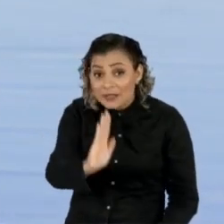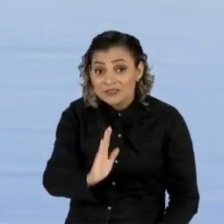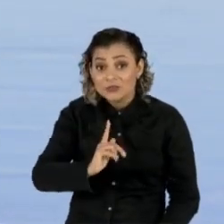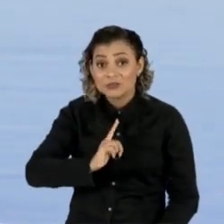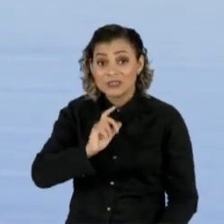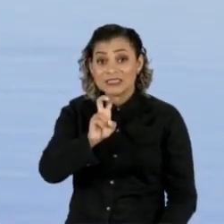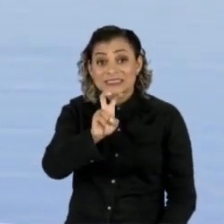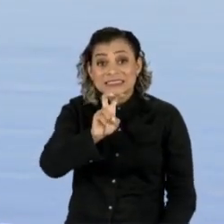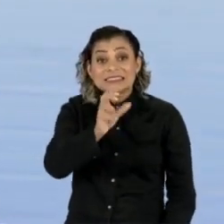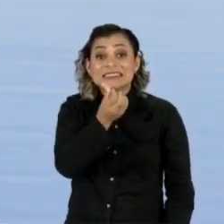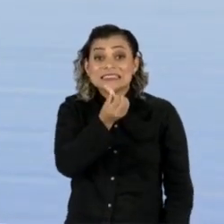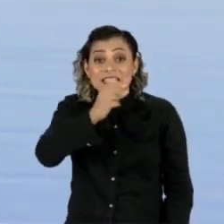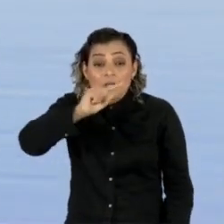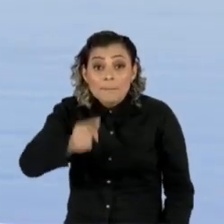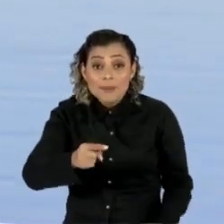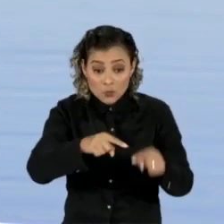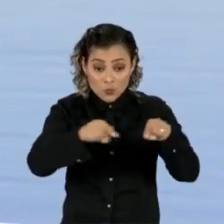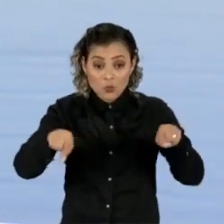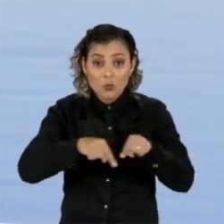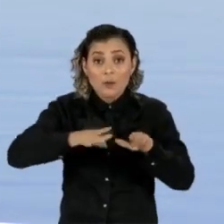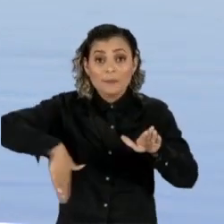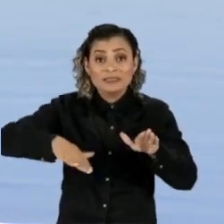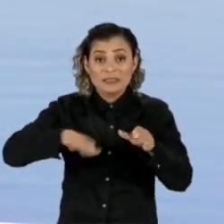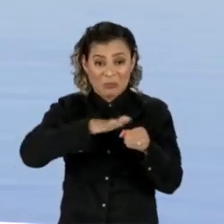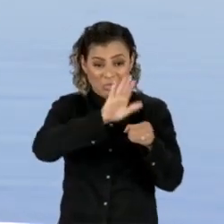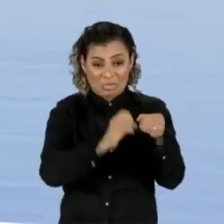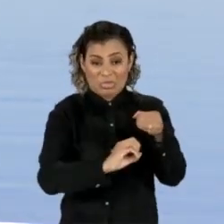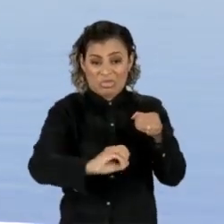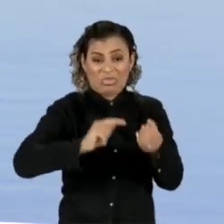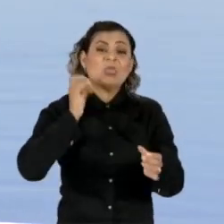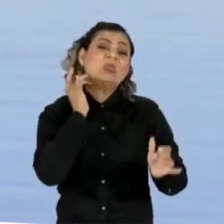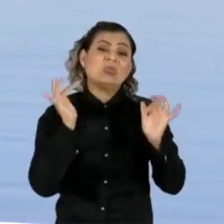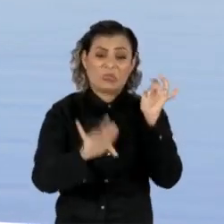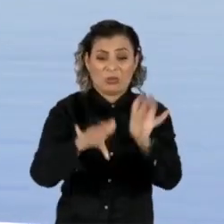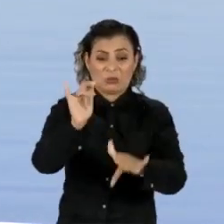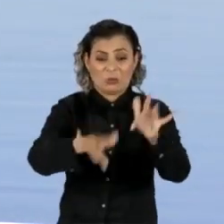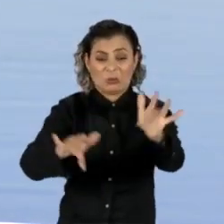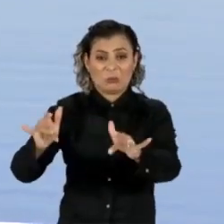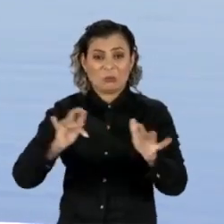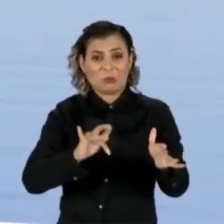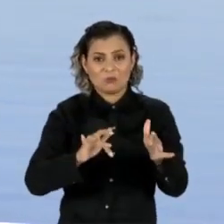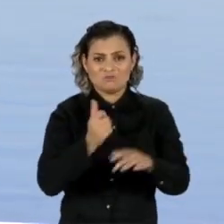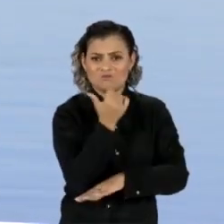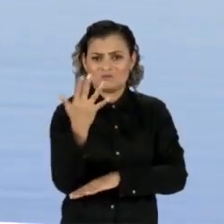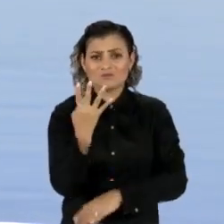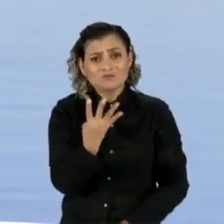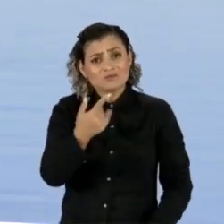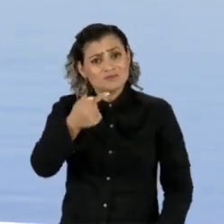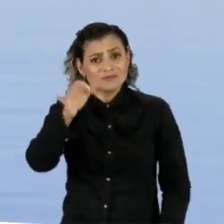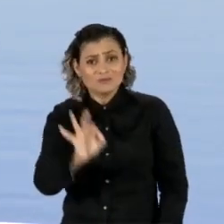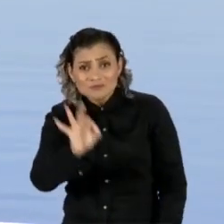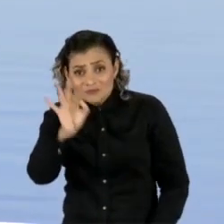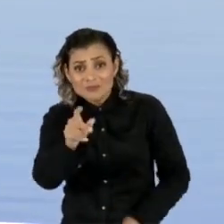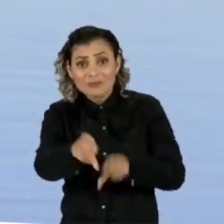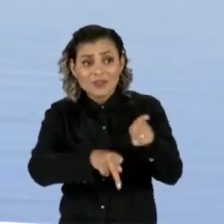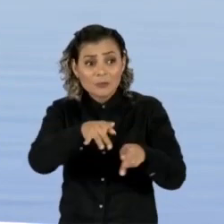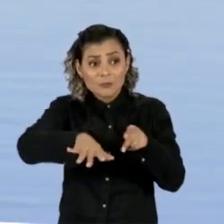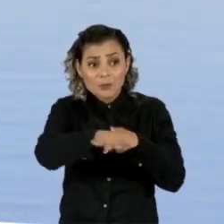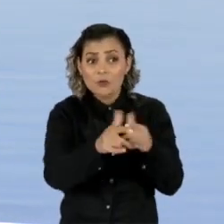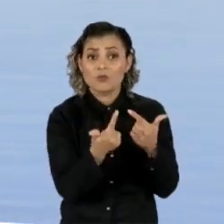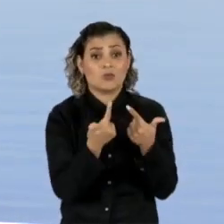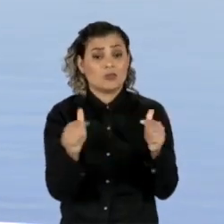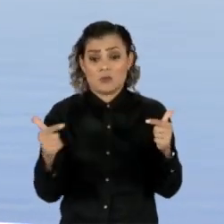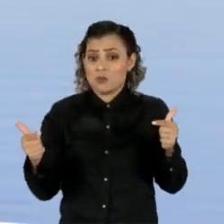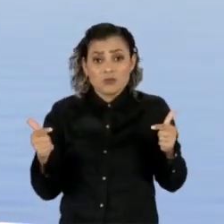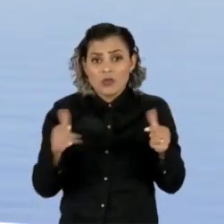equivalente a quase seis mil piscinas olímpicas de esgoto sem tratamento na natureza. São 47% da população sem coleta de